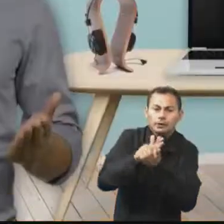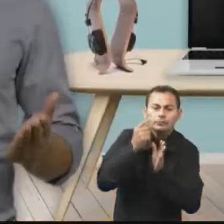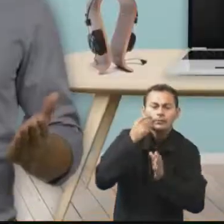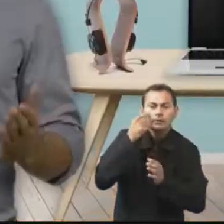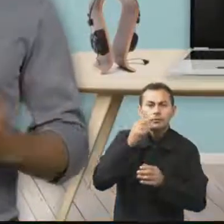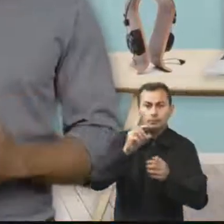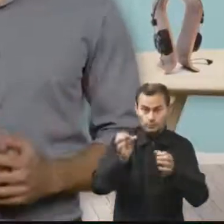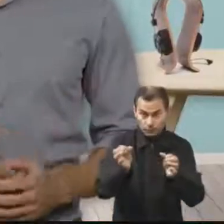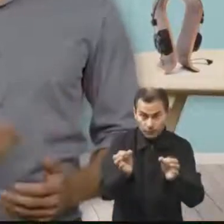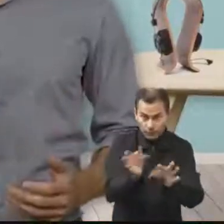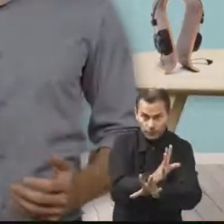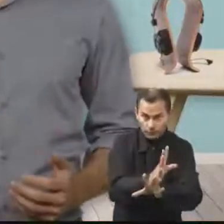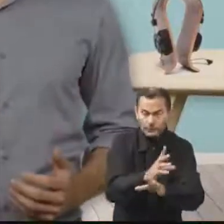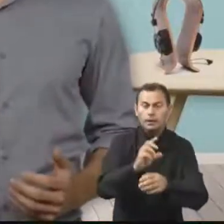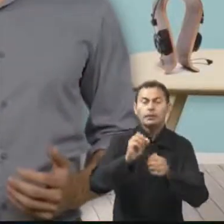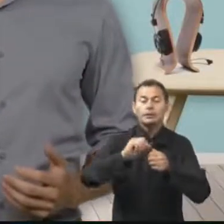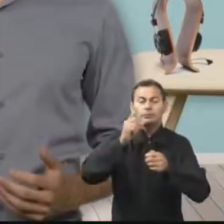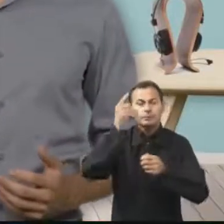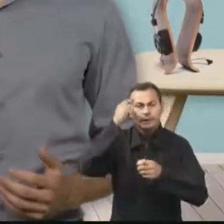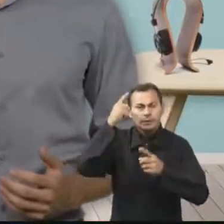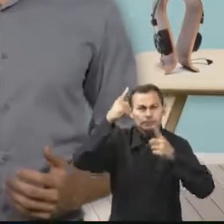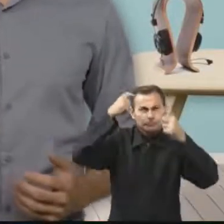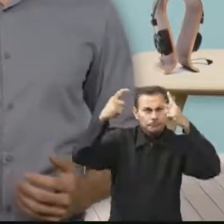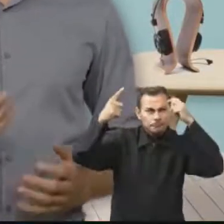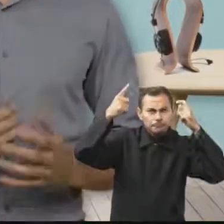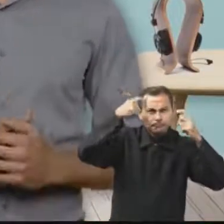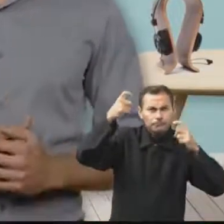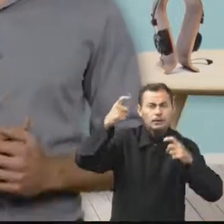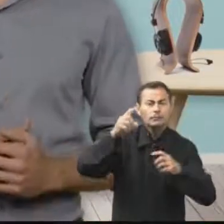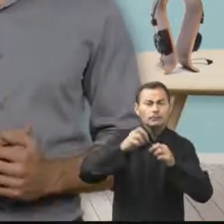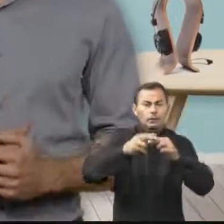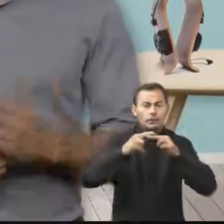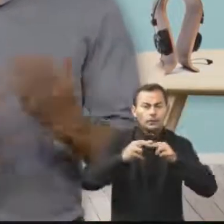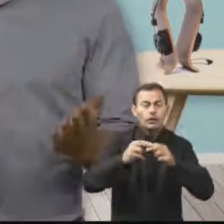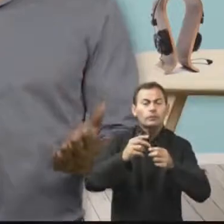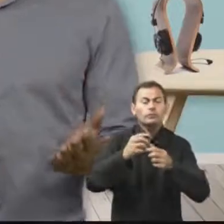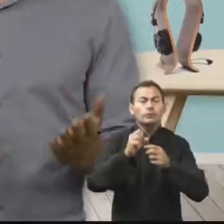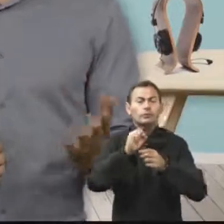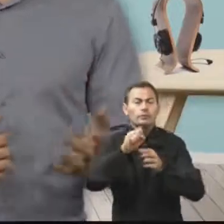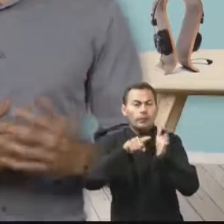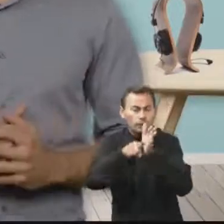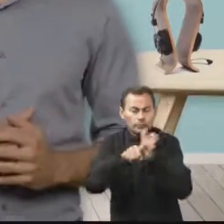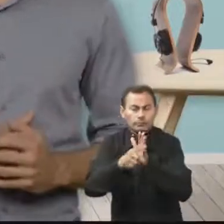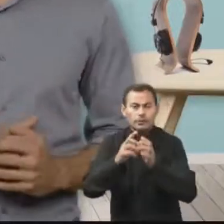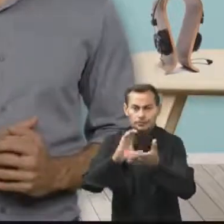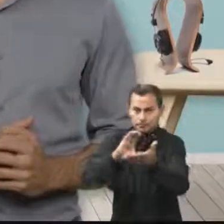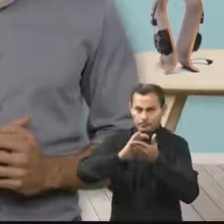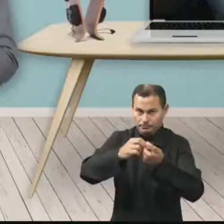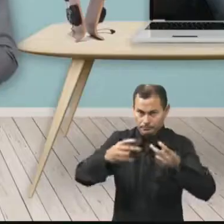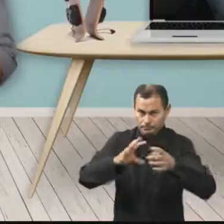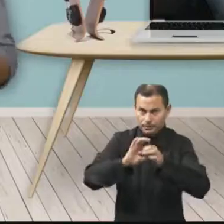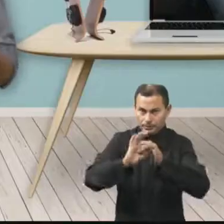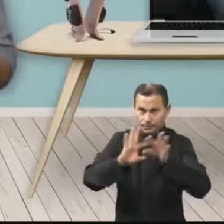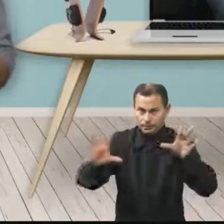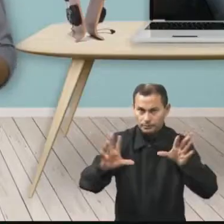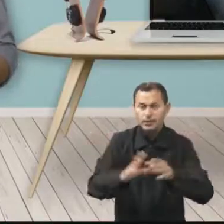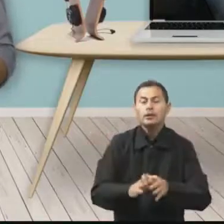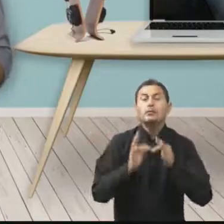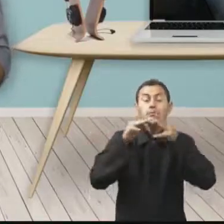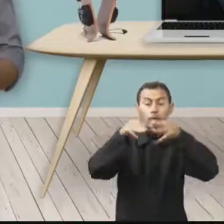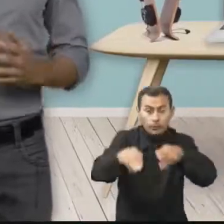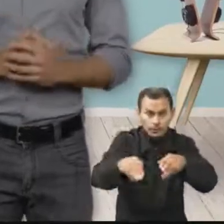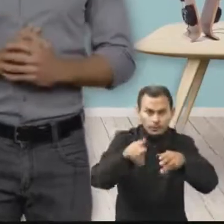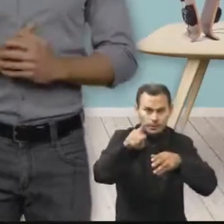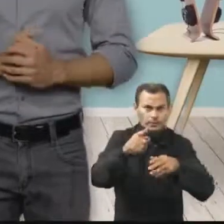Feito isso, você deve levantar hipóteses sobre a situação-problema, considerando os recursos disponíveis. E, por fim,